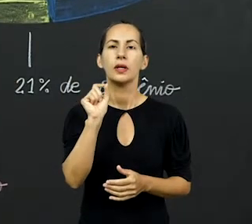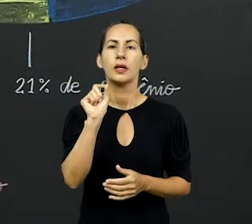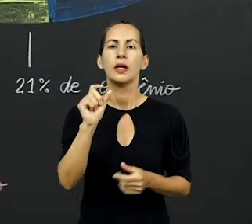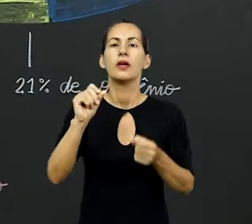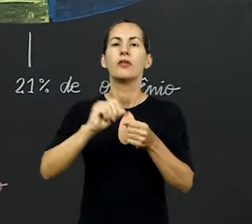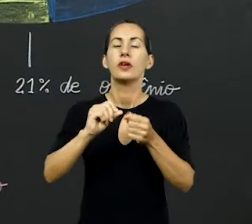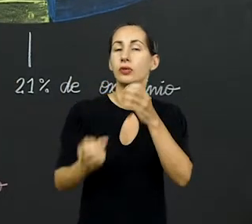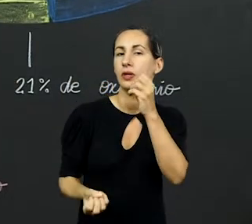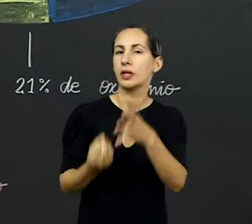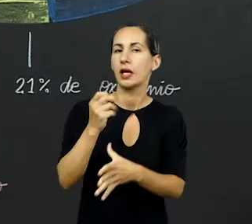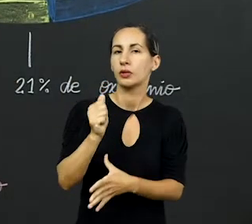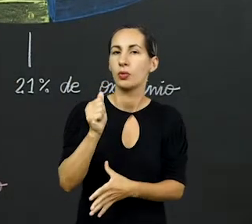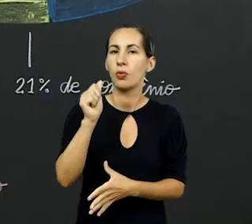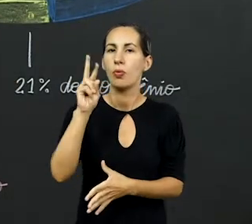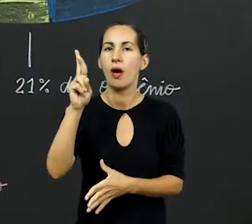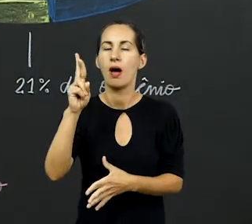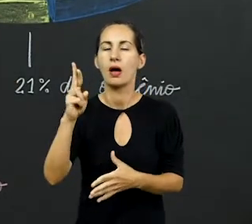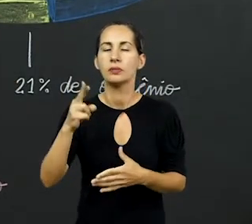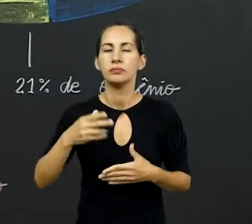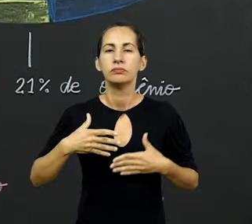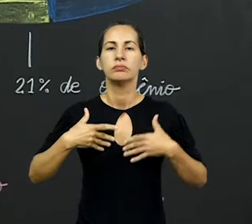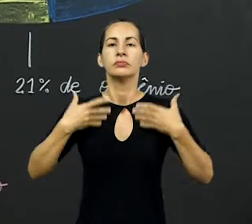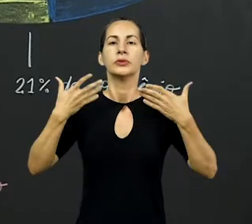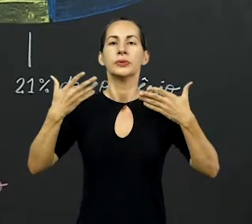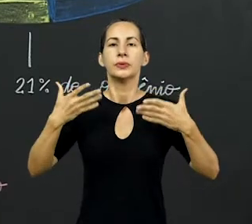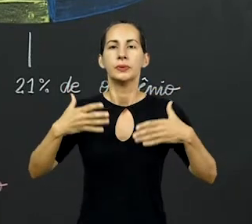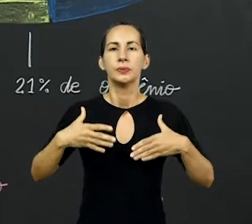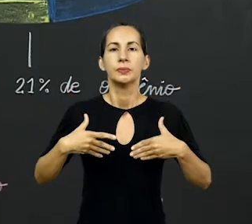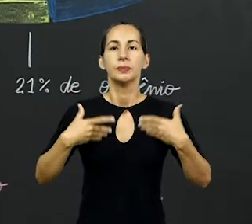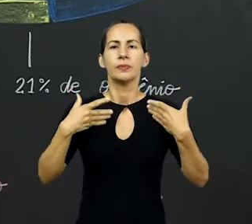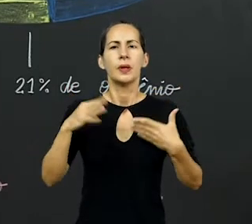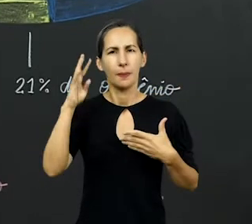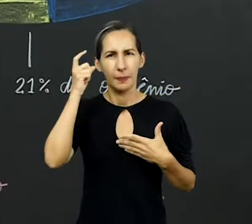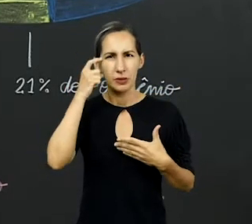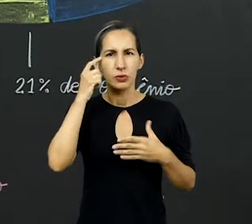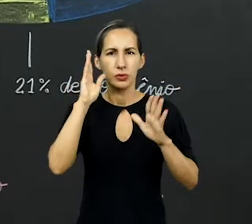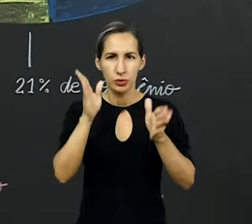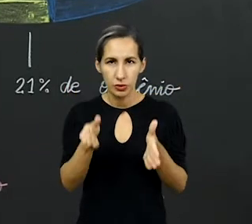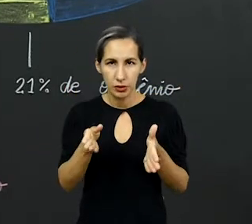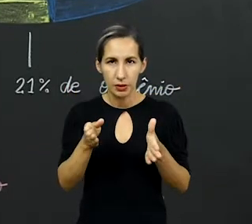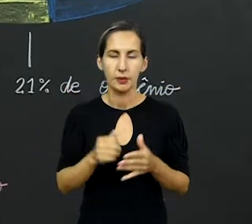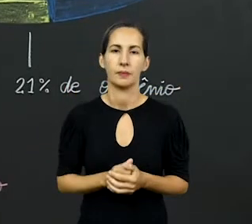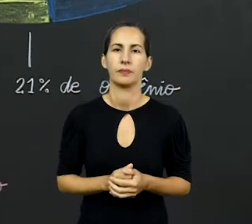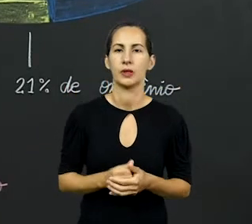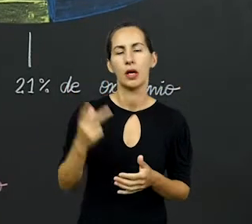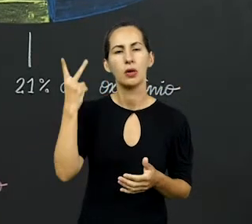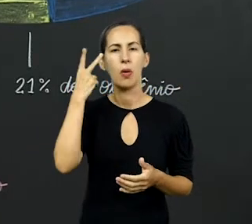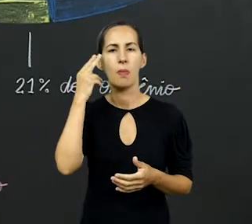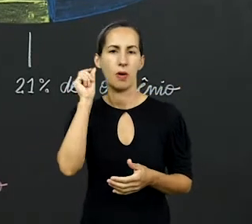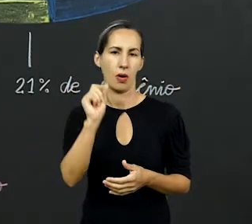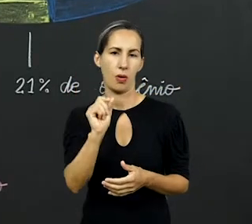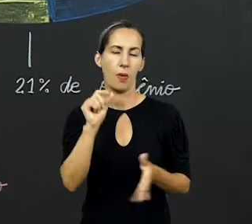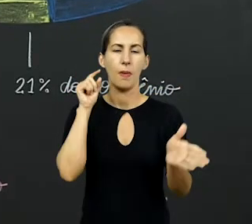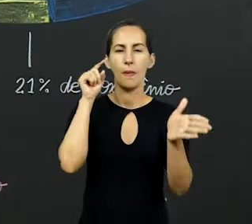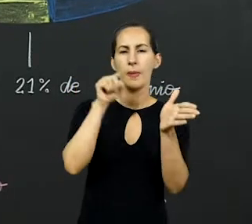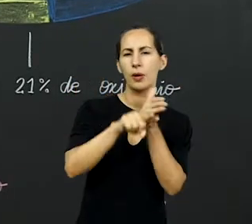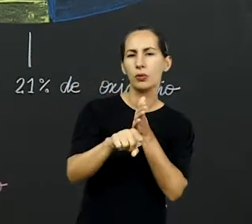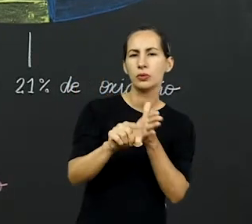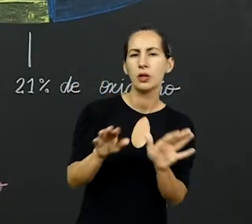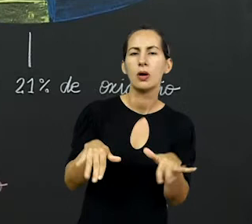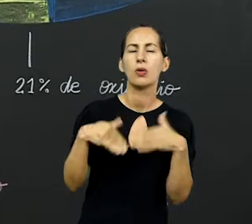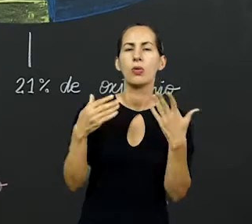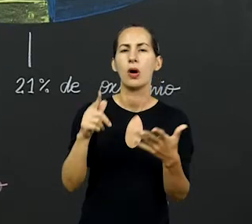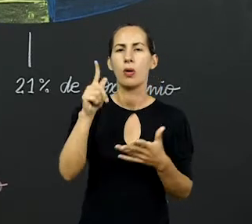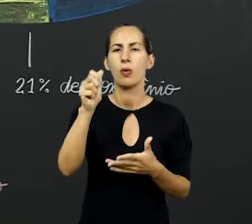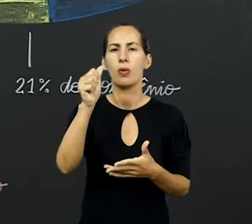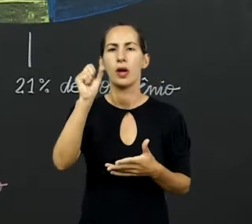do que é feito o ar que você está respirando aí agora? Já pensou sobre isso? É muito comum quando a gente pergunta assim, qual é